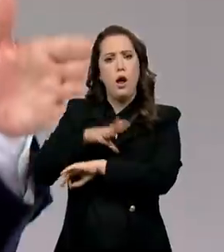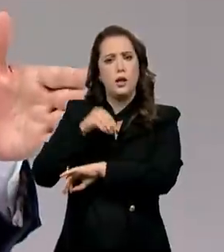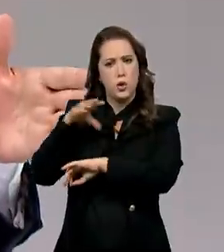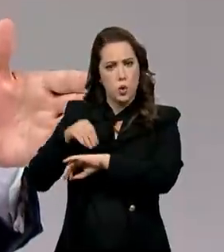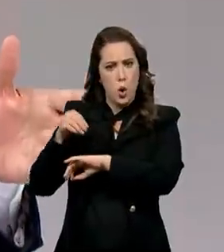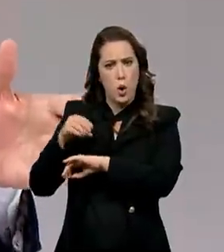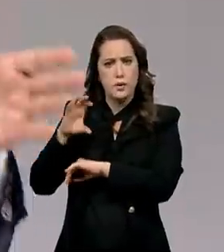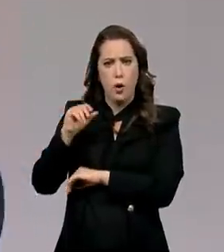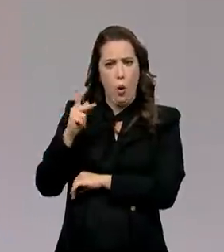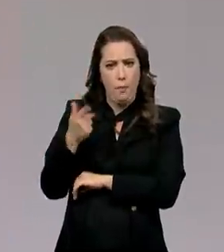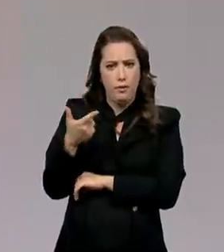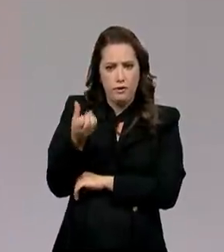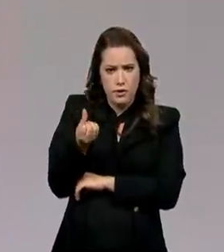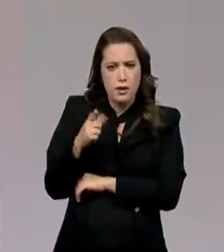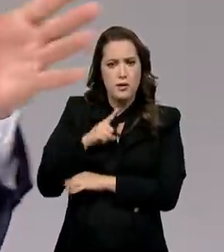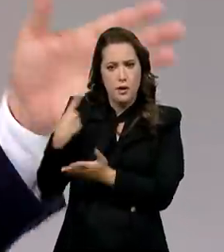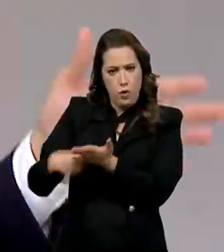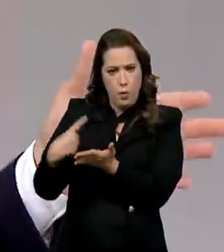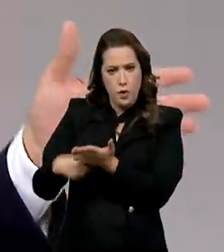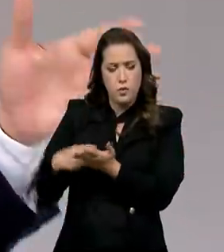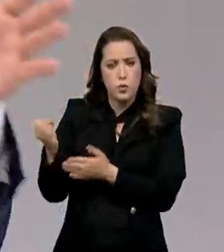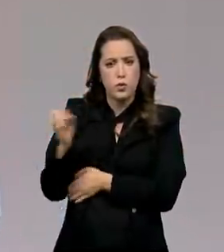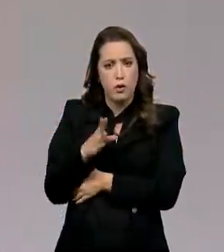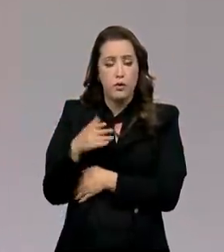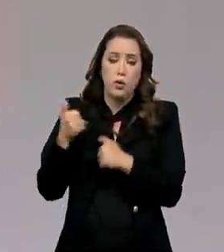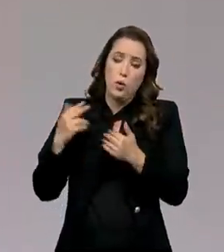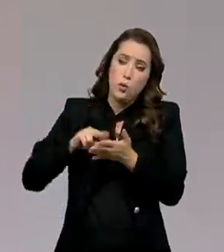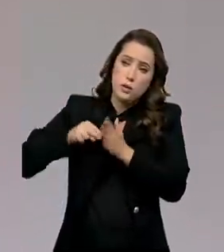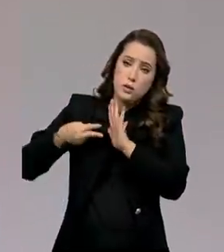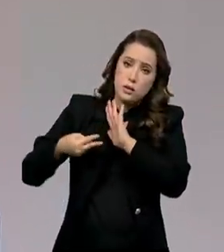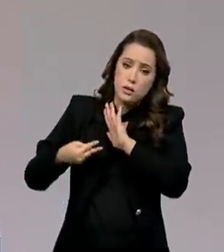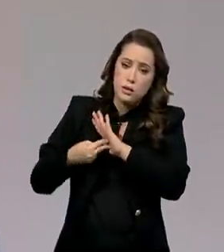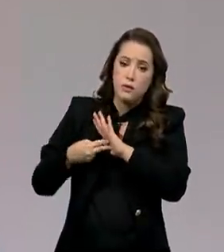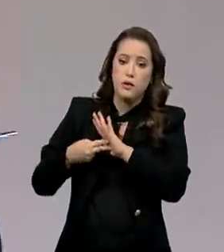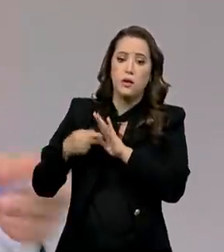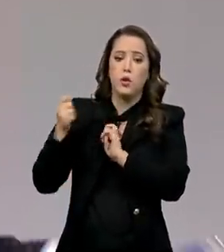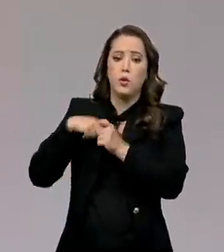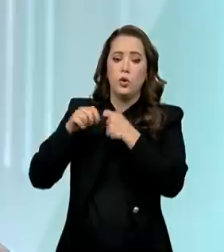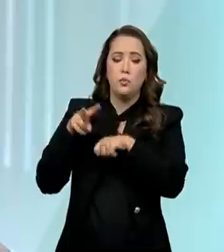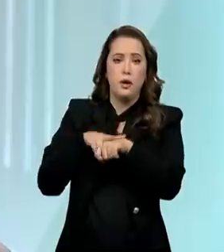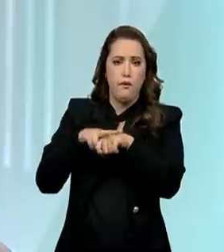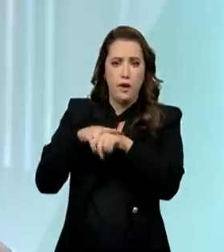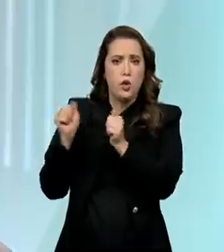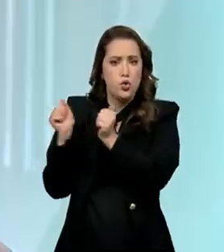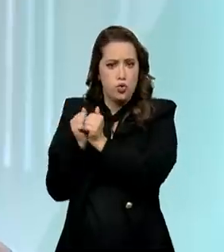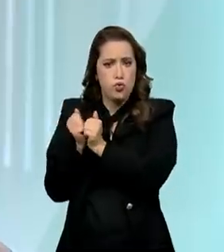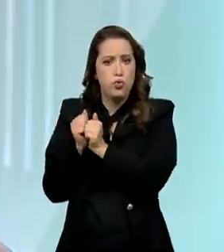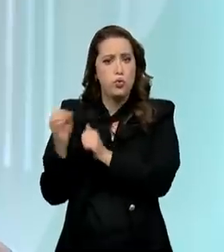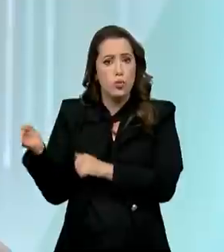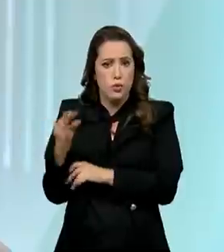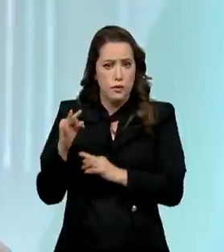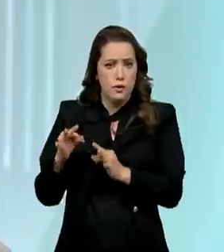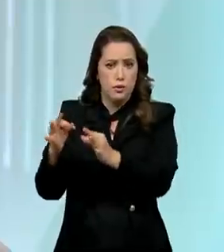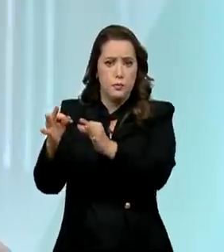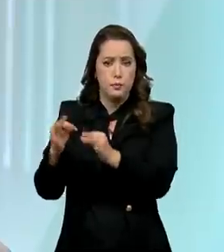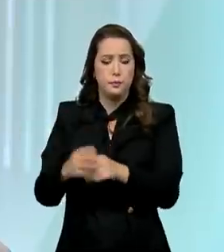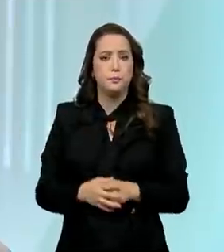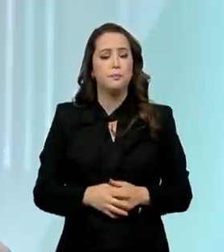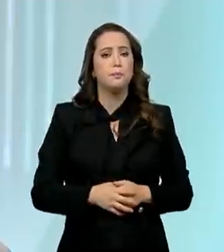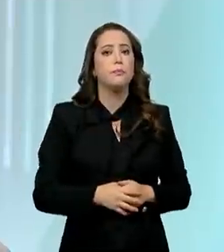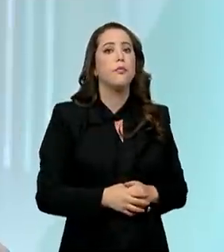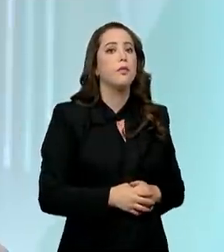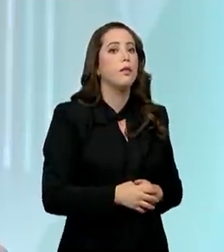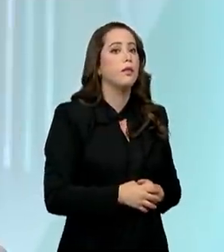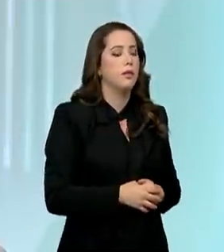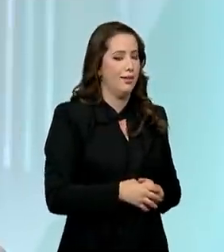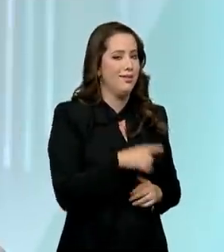seja, a economia verde está totalmente ligada à inovação e ao desenvolvimento tecnológico. Isso. Além dos 500 milhões de reais do Floresta Viva,